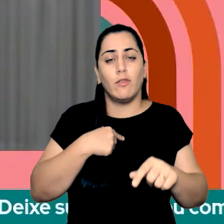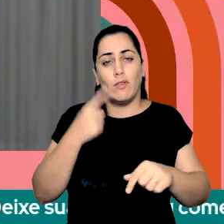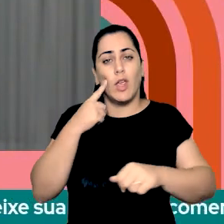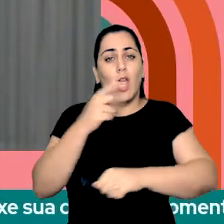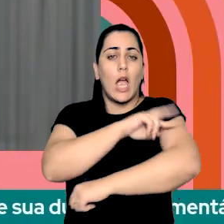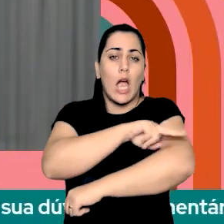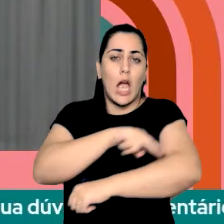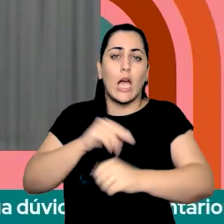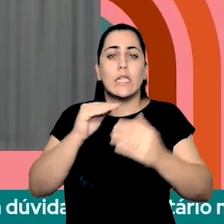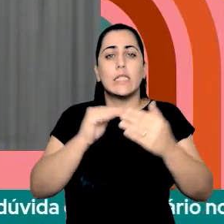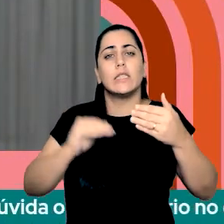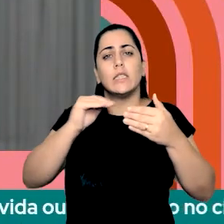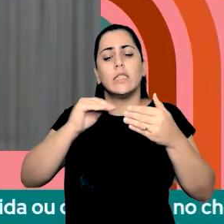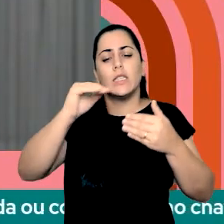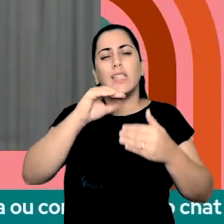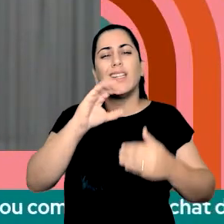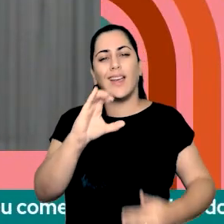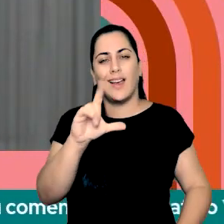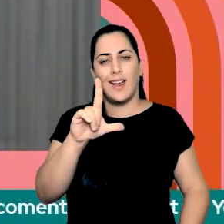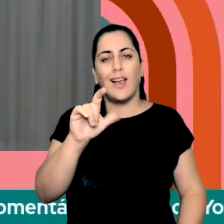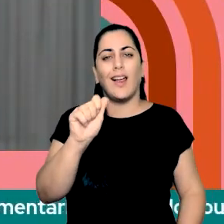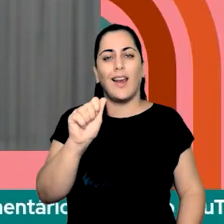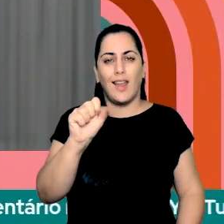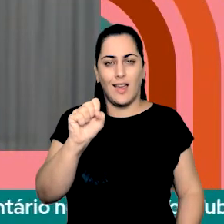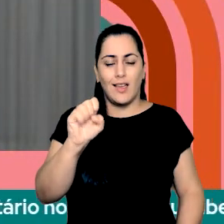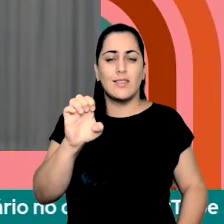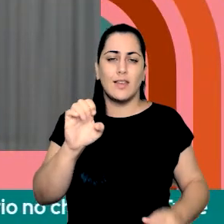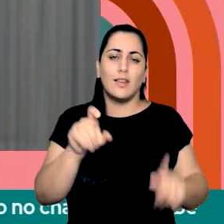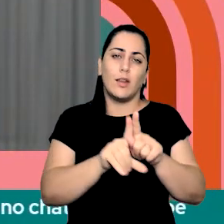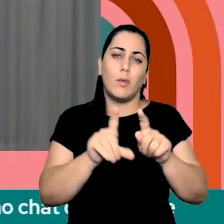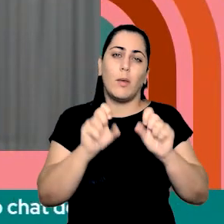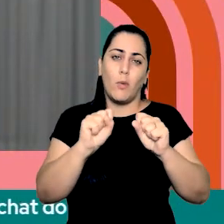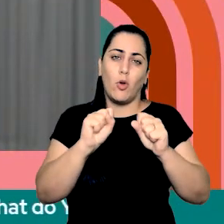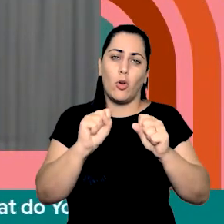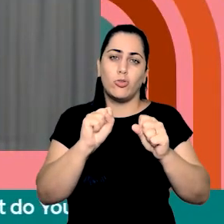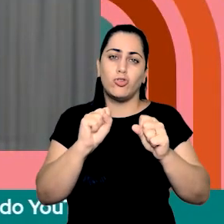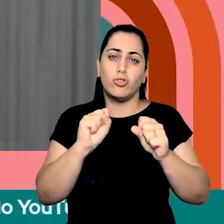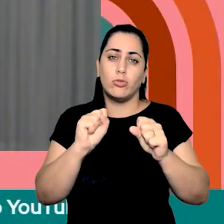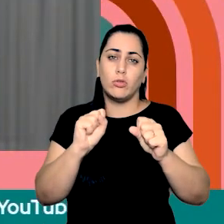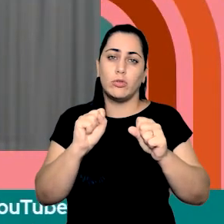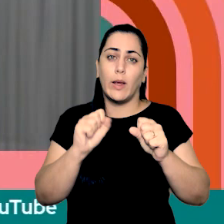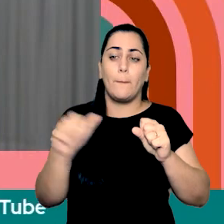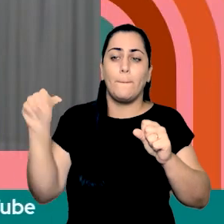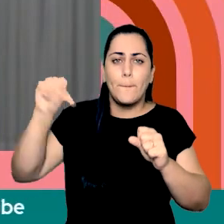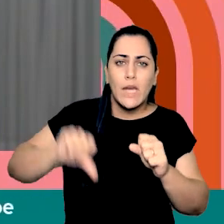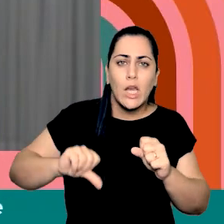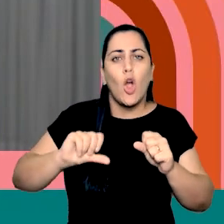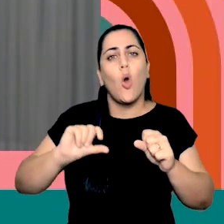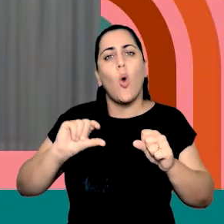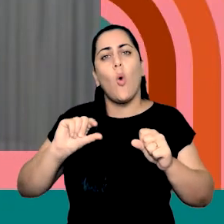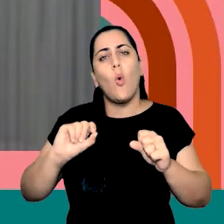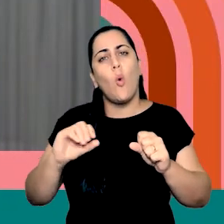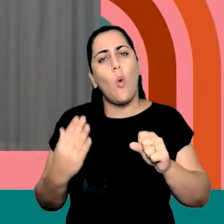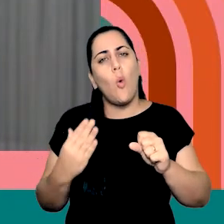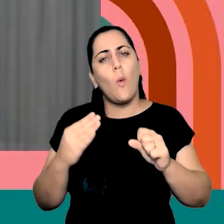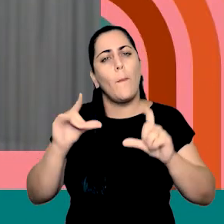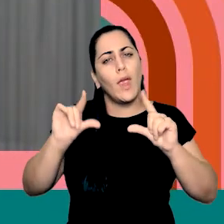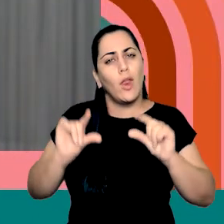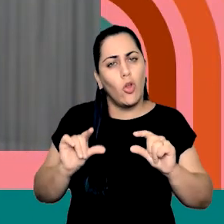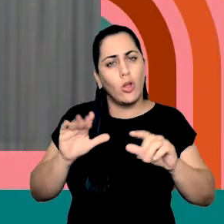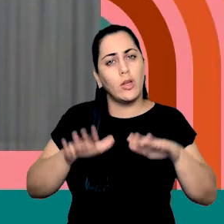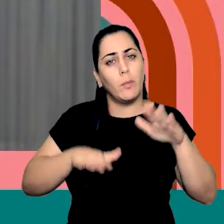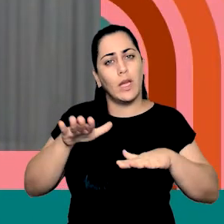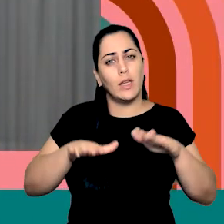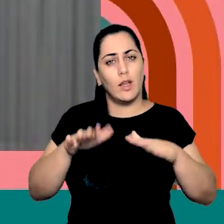raça e classe intensificam ou diminuem a intensidade da violência sofrida